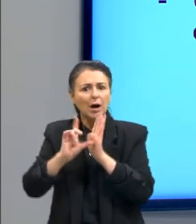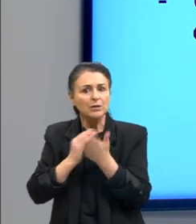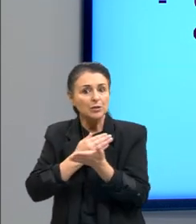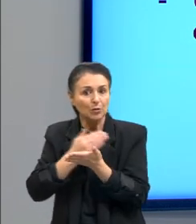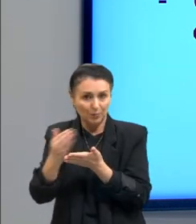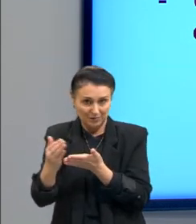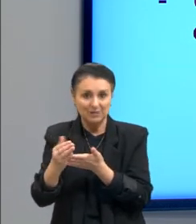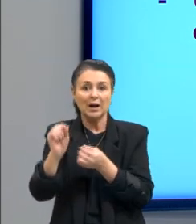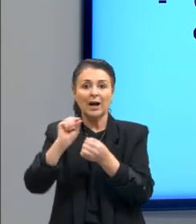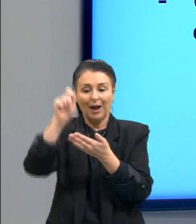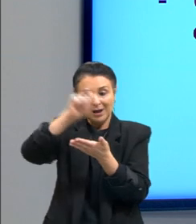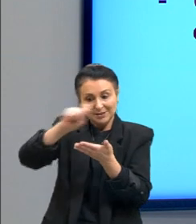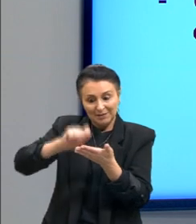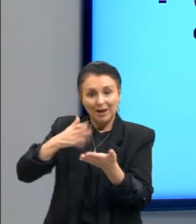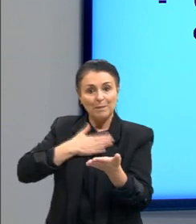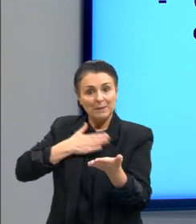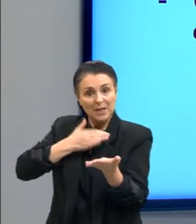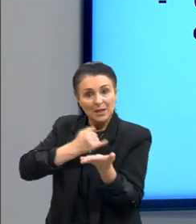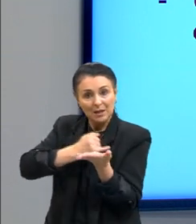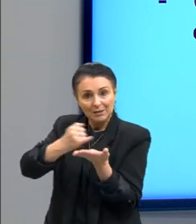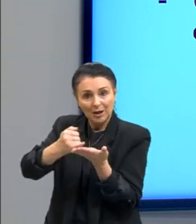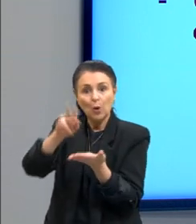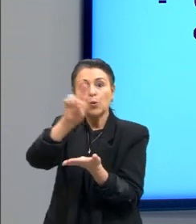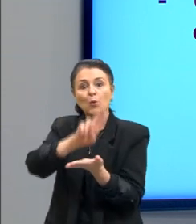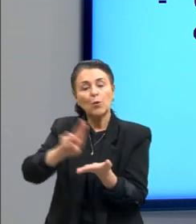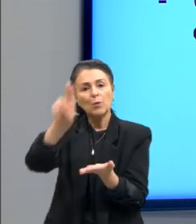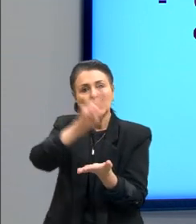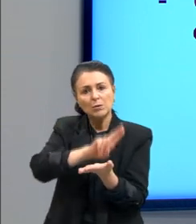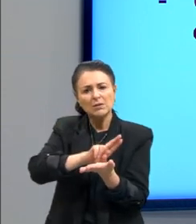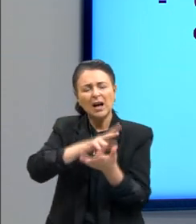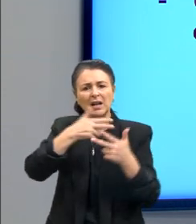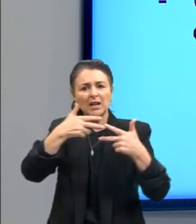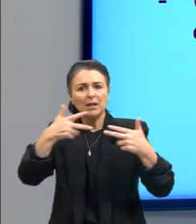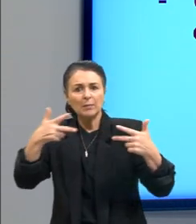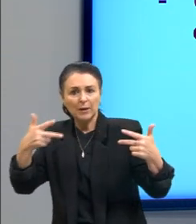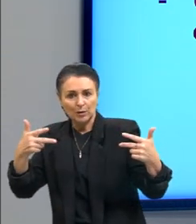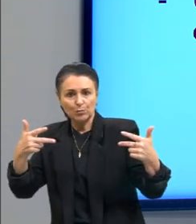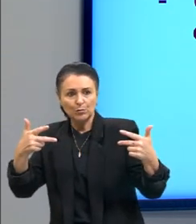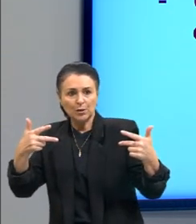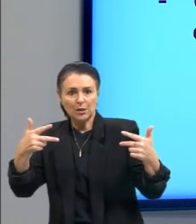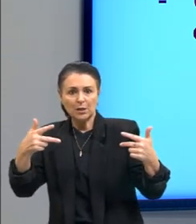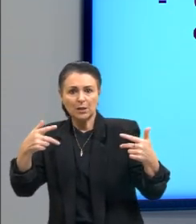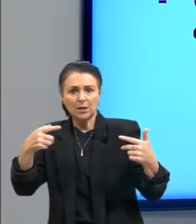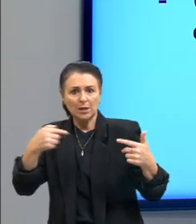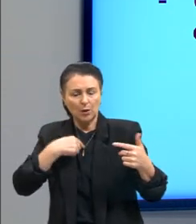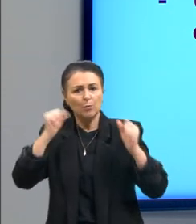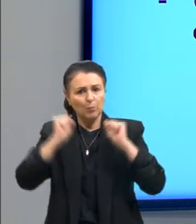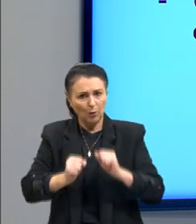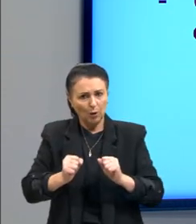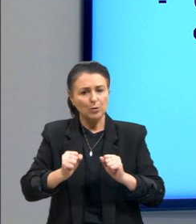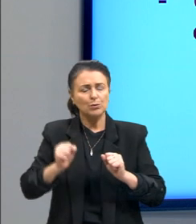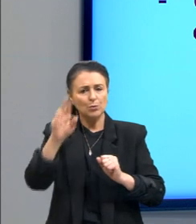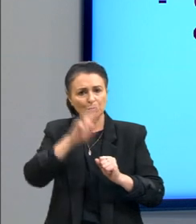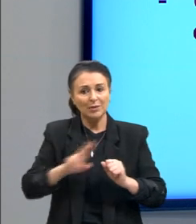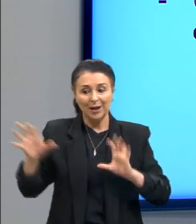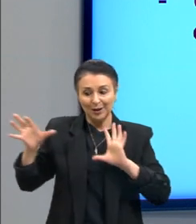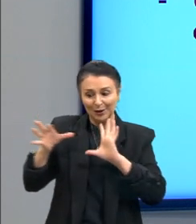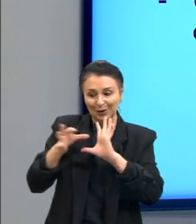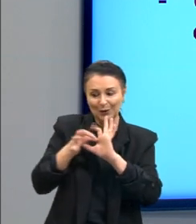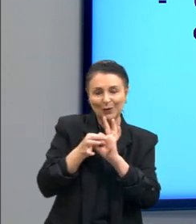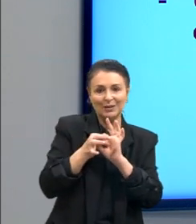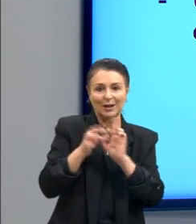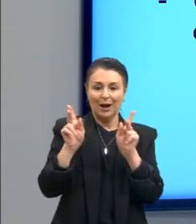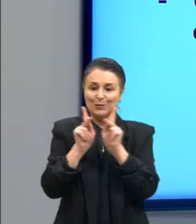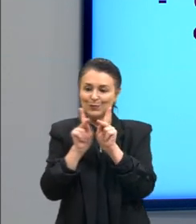produzir essa minha introdução utilizar os elementos que permitem a conexão entre os períodos da